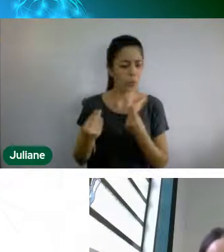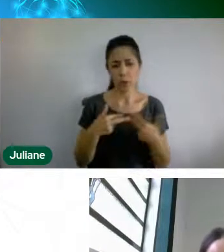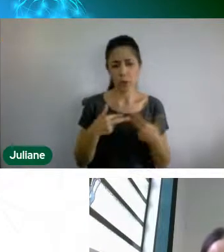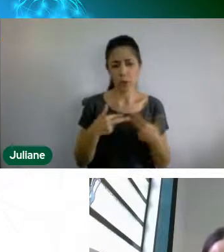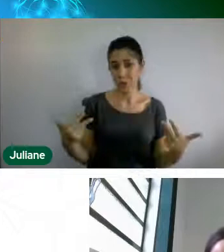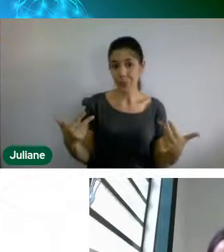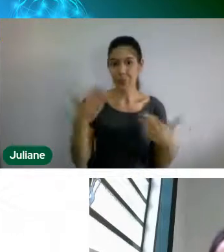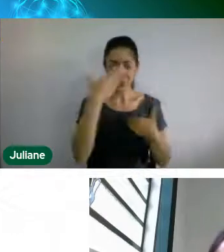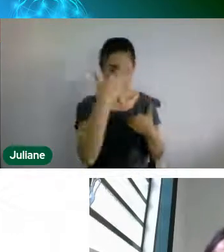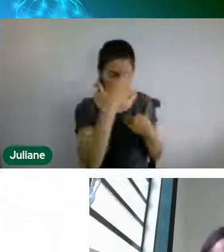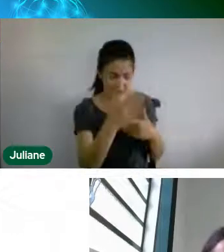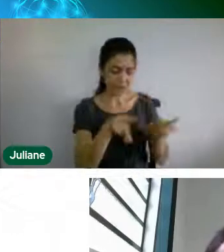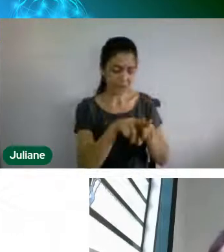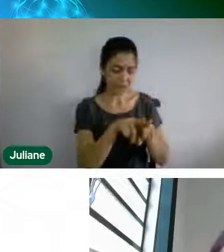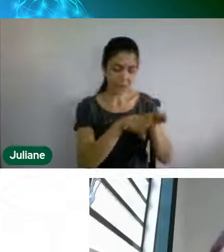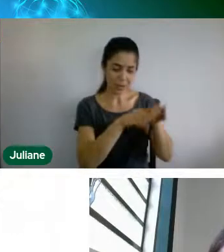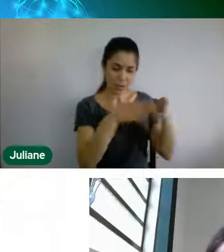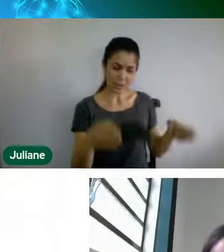Obrigada.